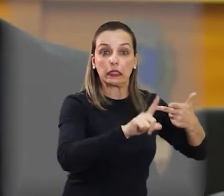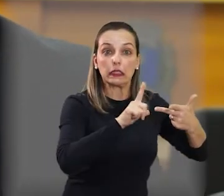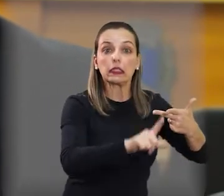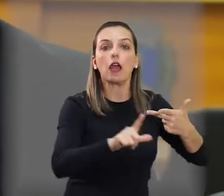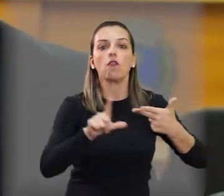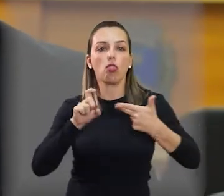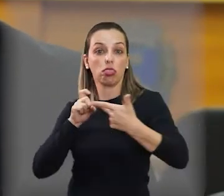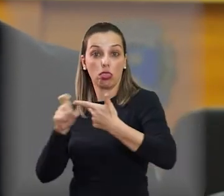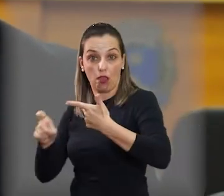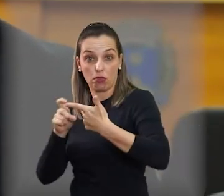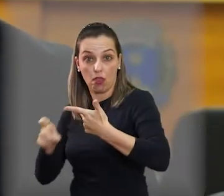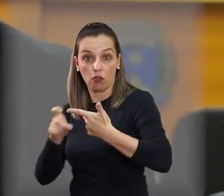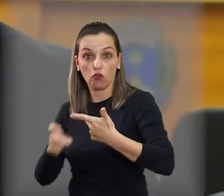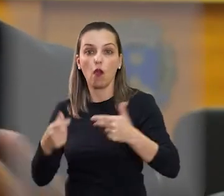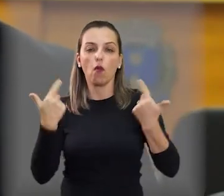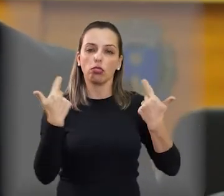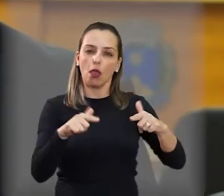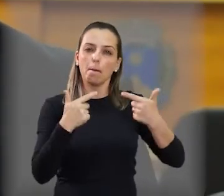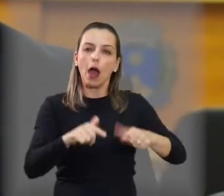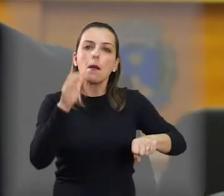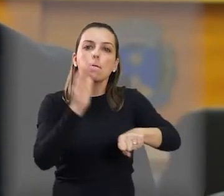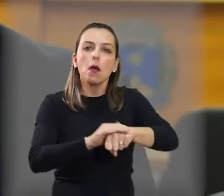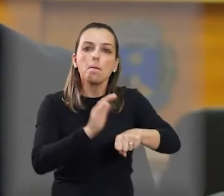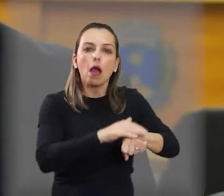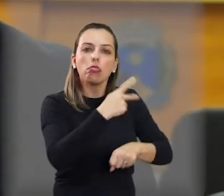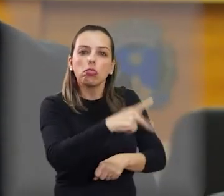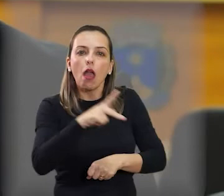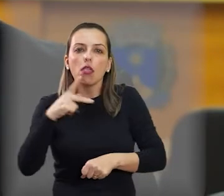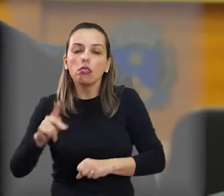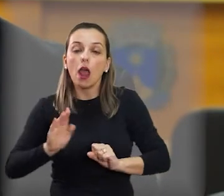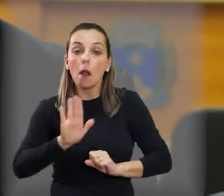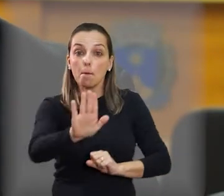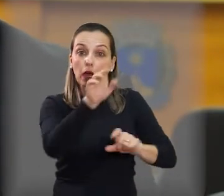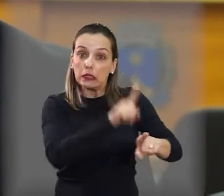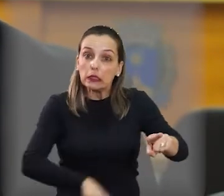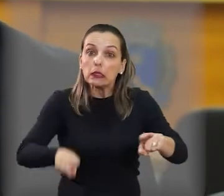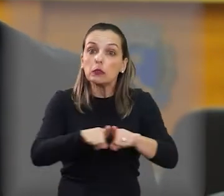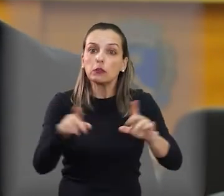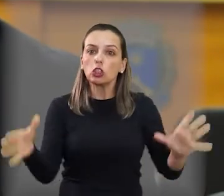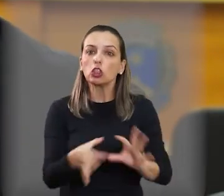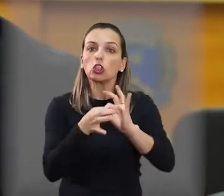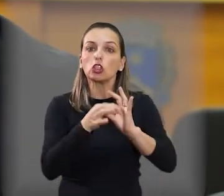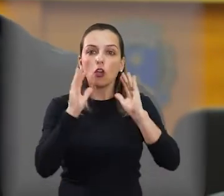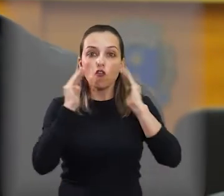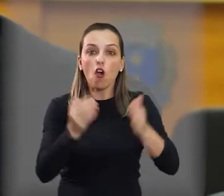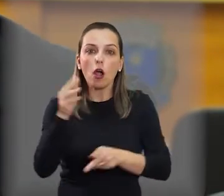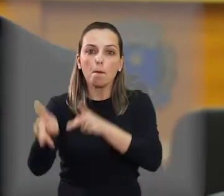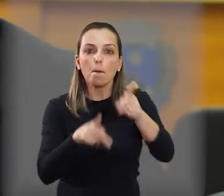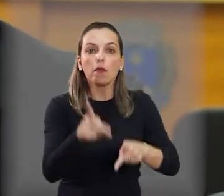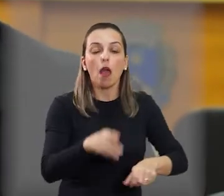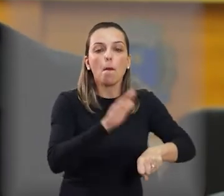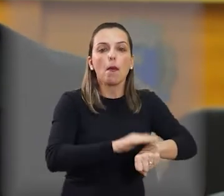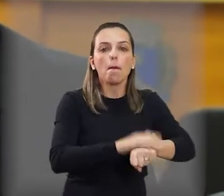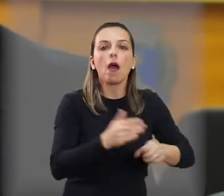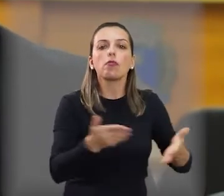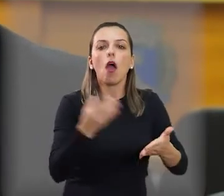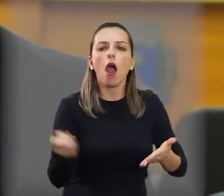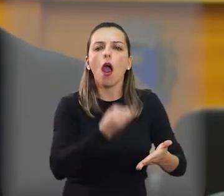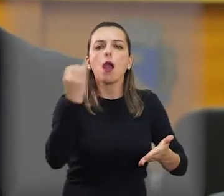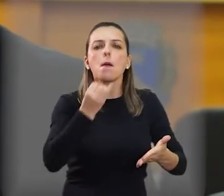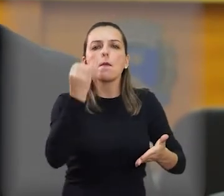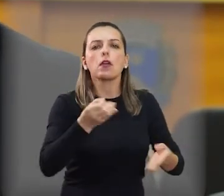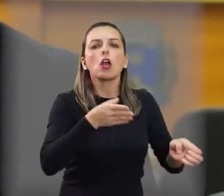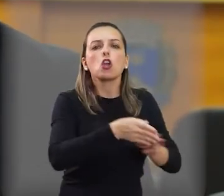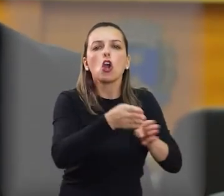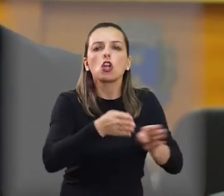mas se encontram, se conversam. E para o bem da cidade, é muito importante nesse momento todo esse conhecimento para os nossos servidores,